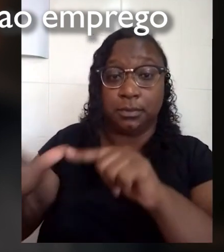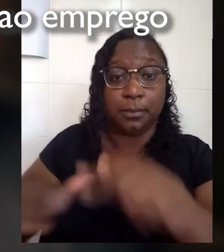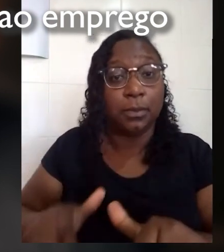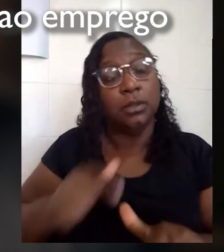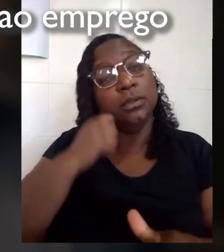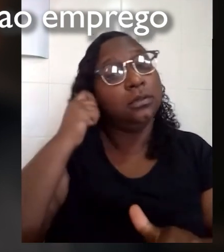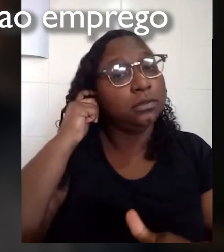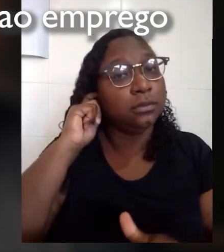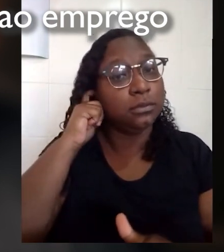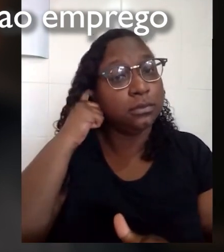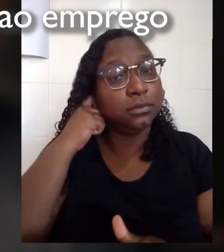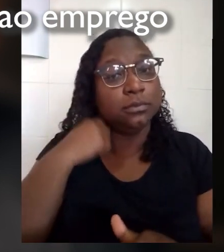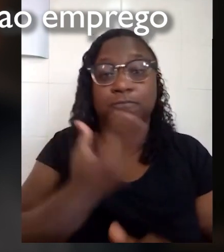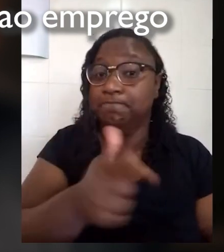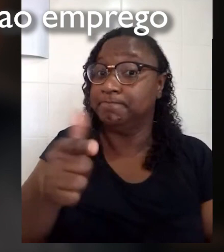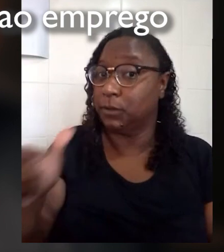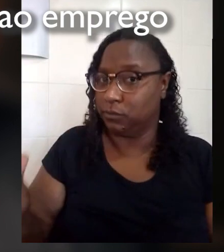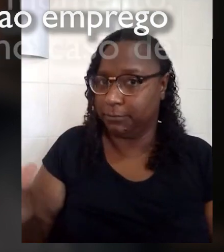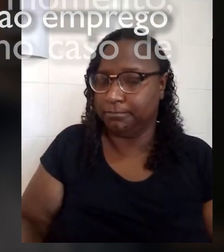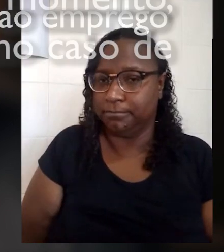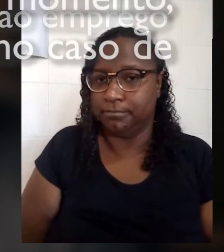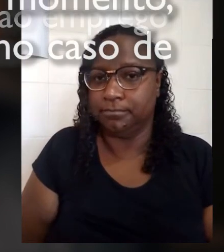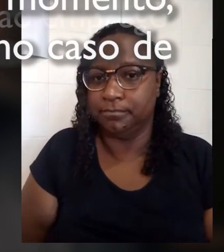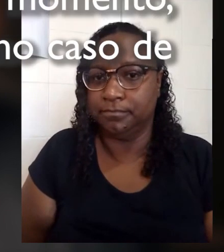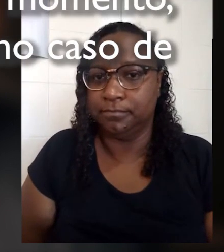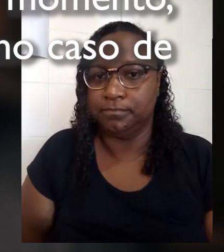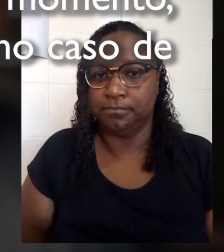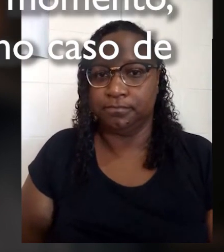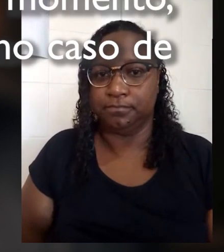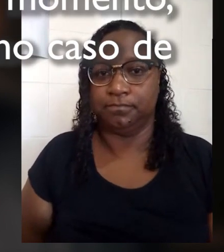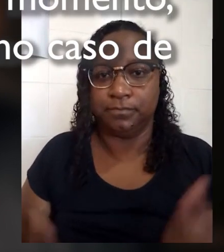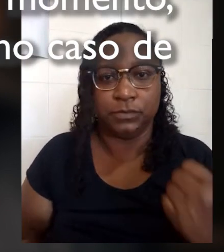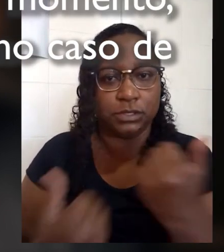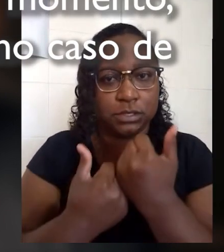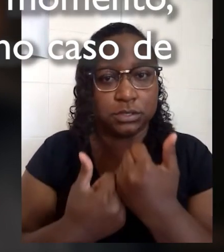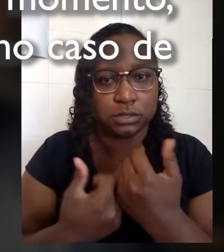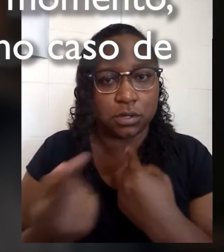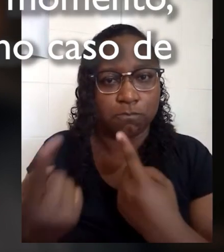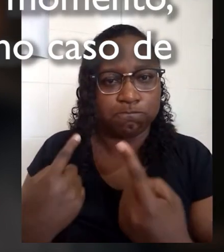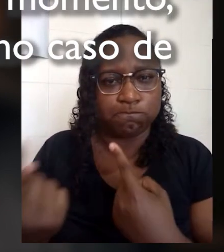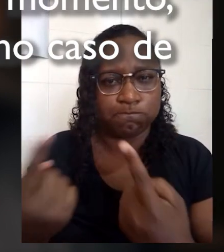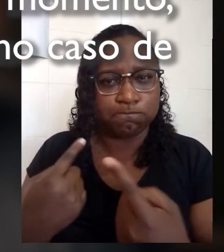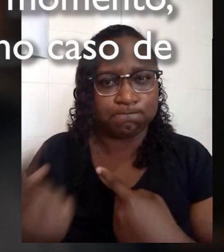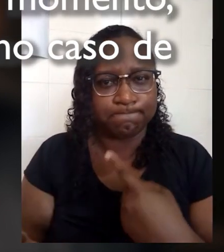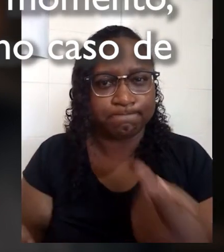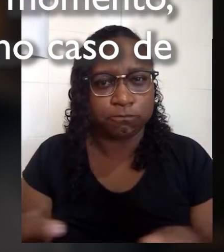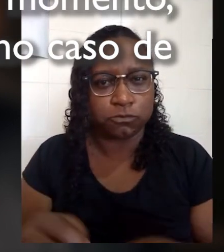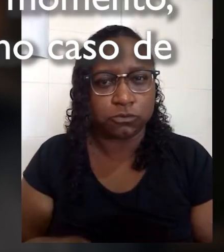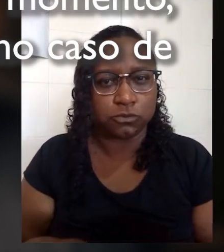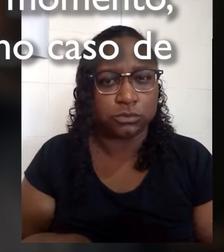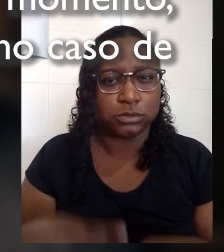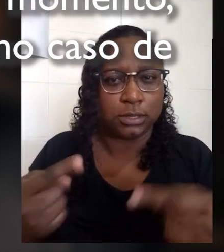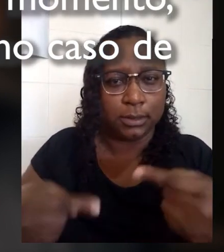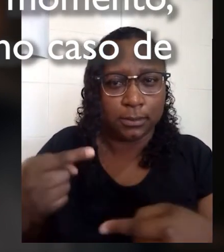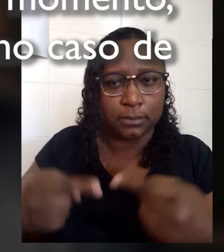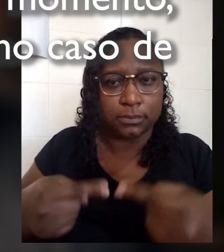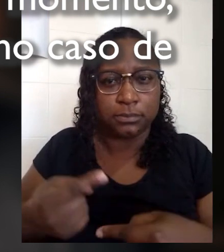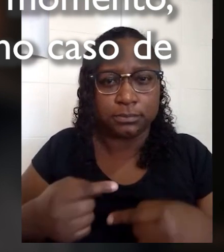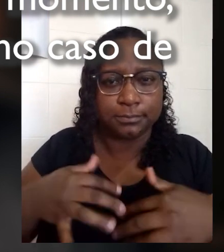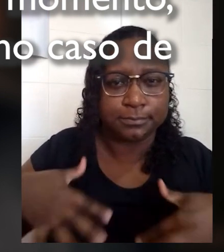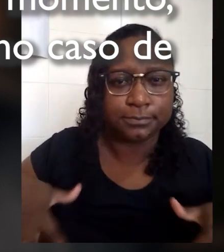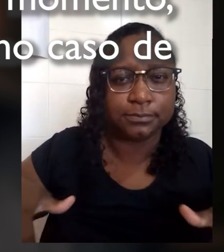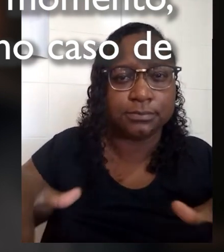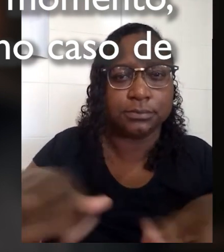ao emprego onde eles ainda não existem. Garantir que as discussões e as políticas direcionadas a supir as necessidades de todos os